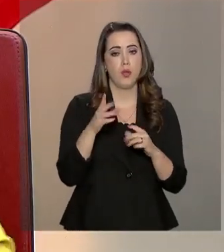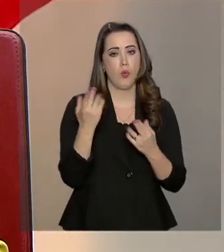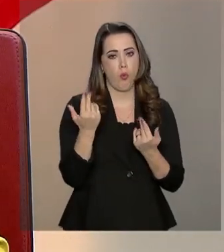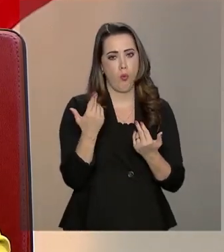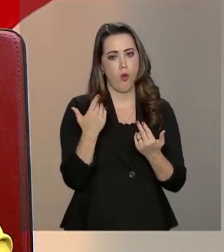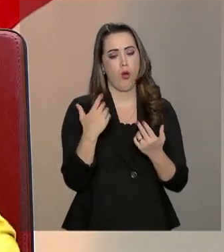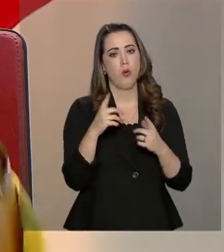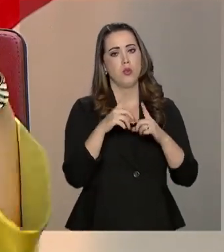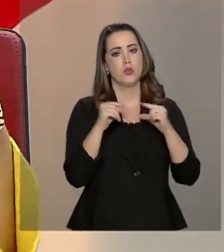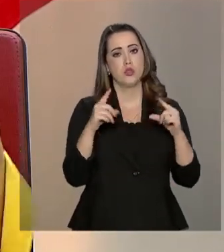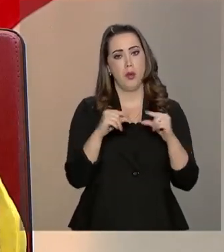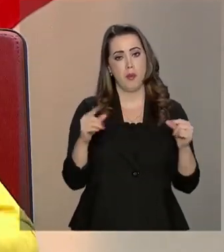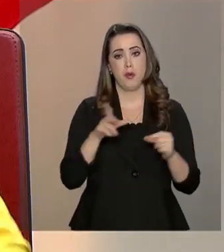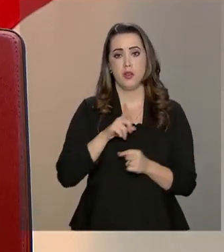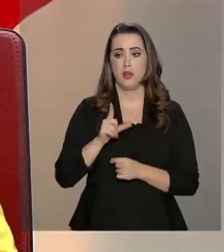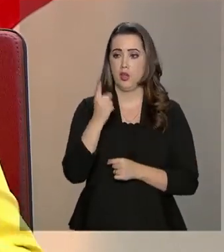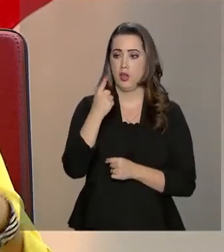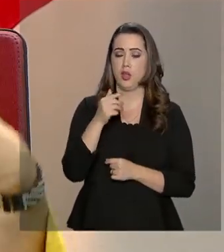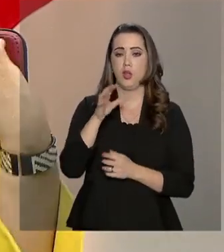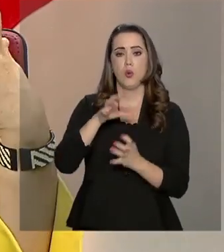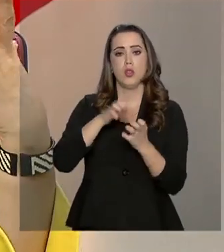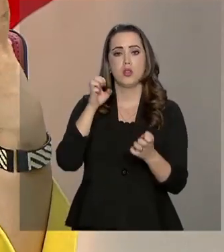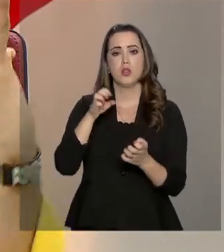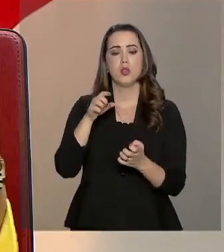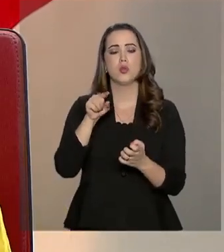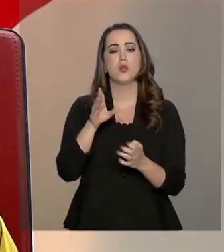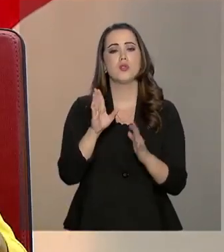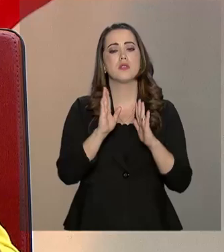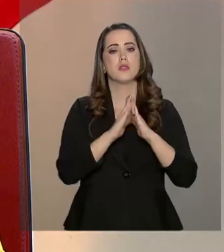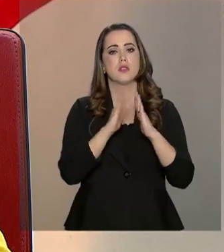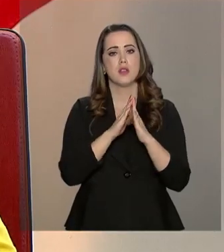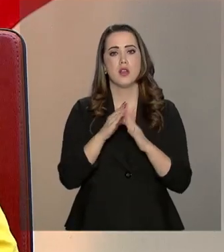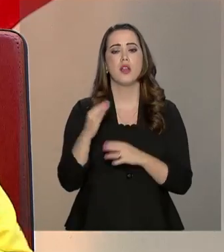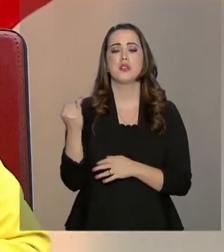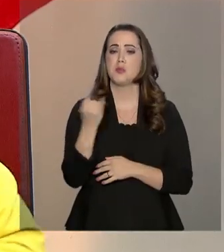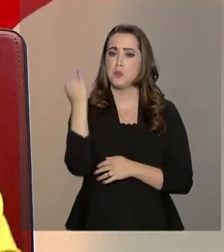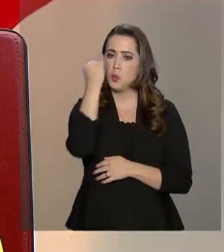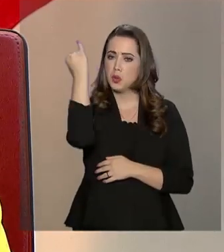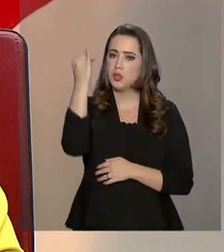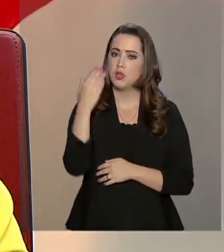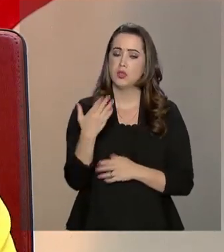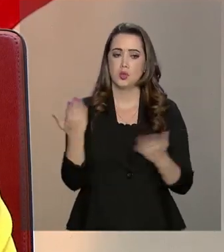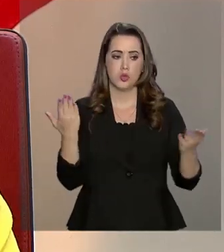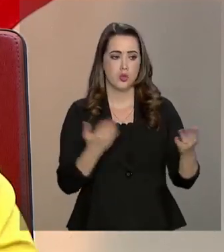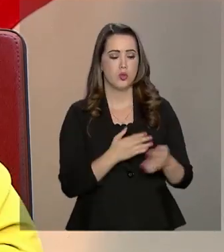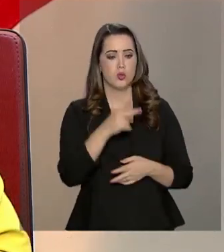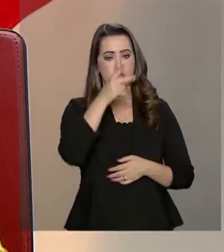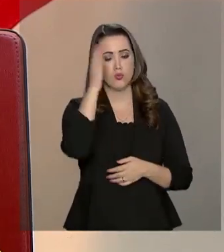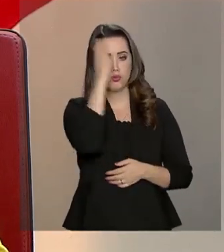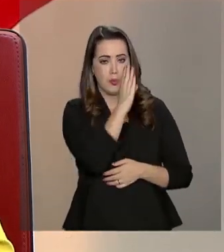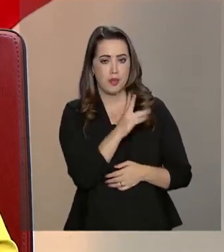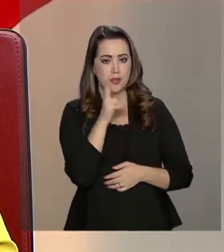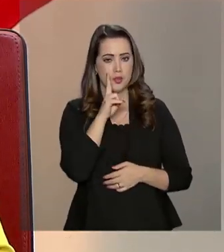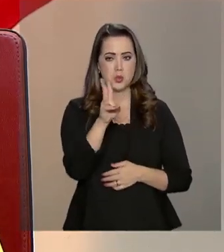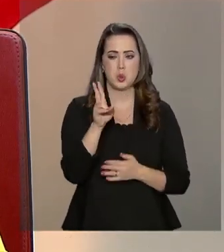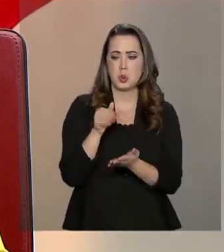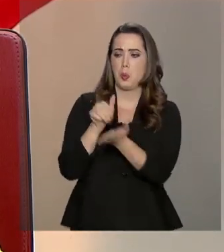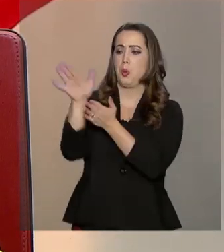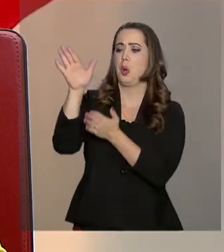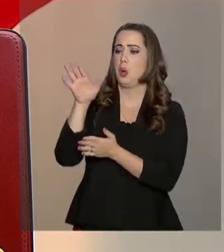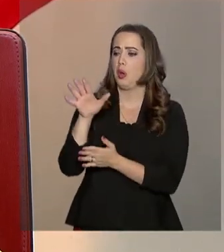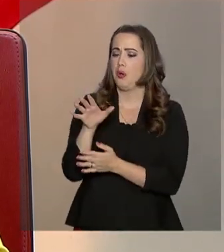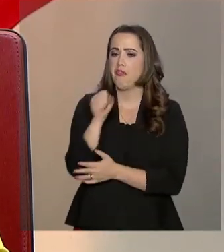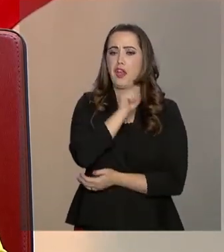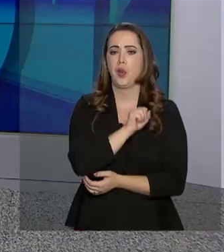orgulho. A família que tem um idoso é uma família honrada. No Brasil, a gente vê as pessoas querendo expulsar os seus